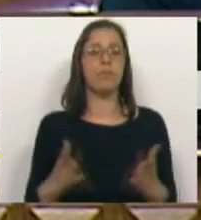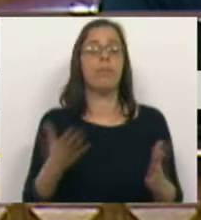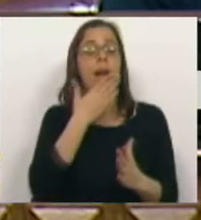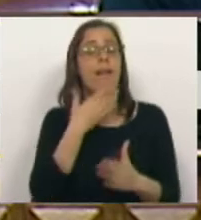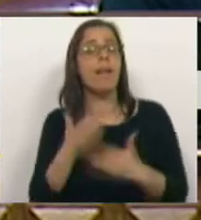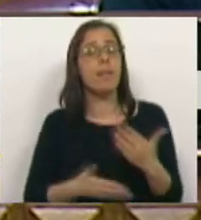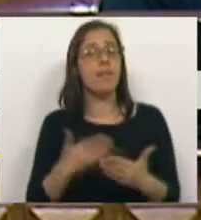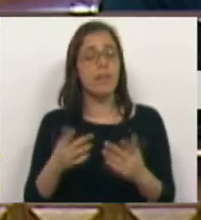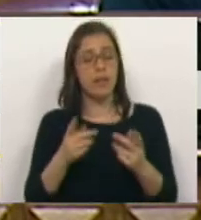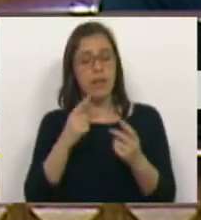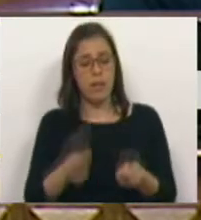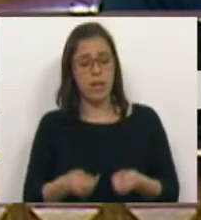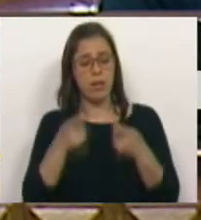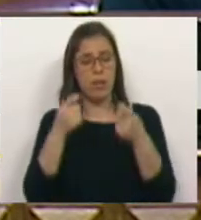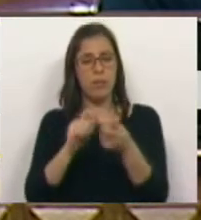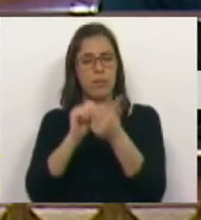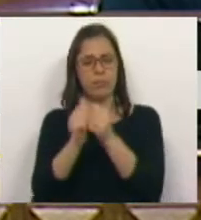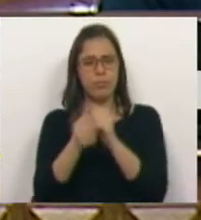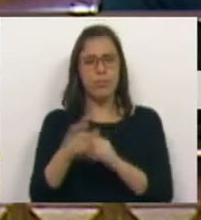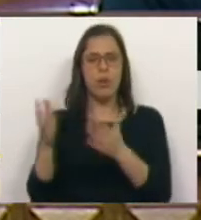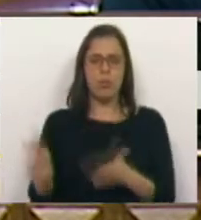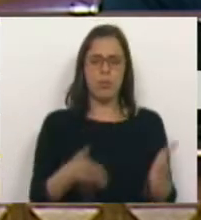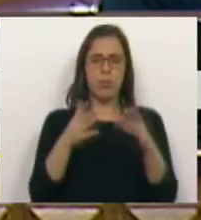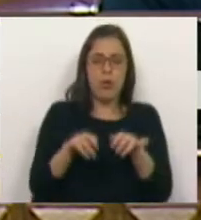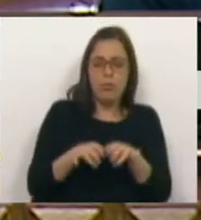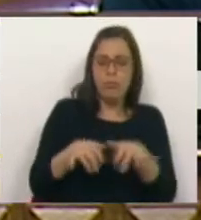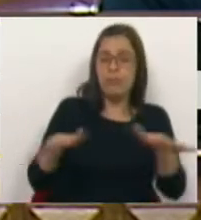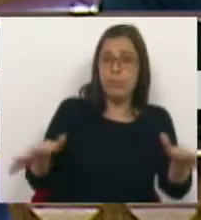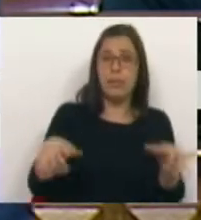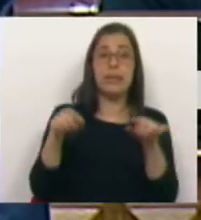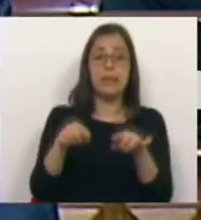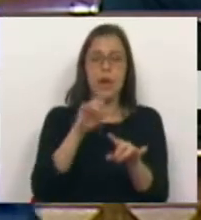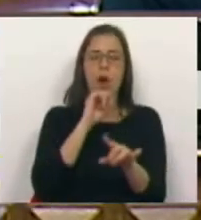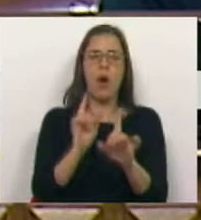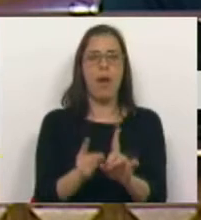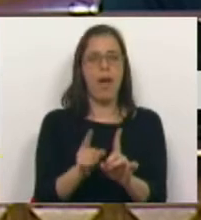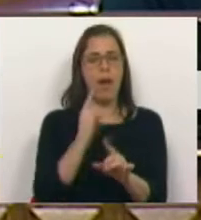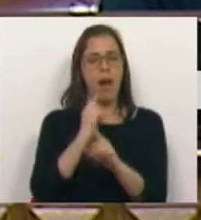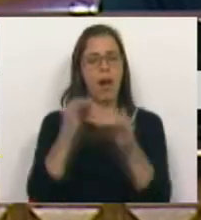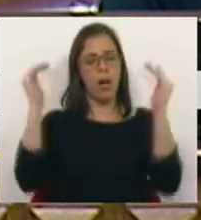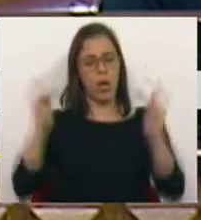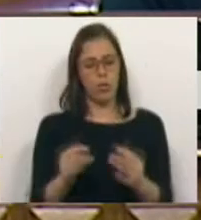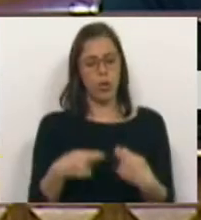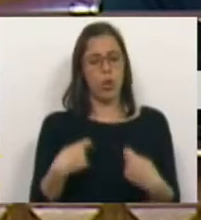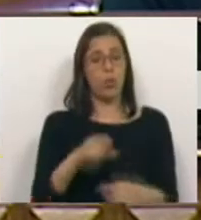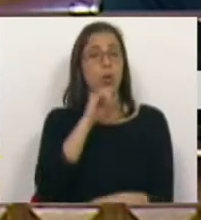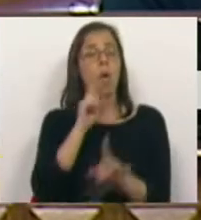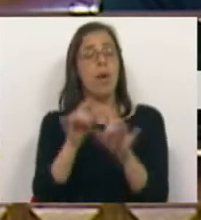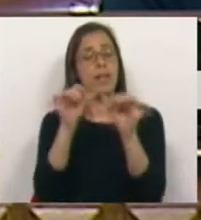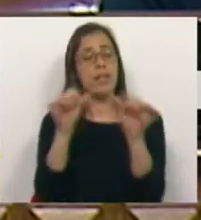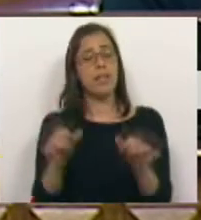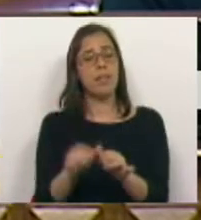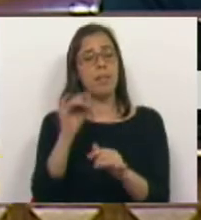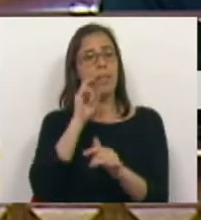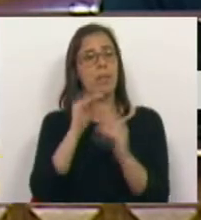A eficiência em investimento na reabilitação, a produção descentralizada, são oportunidades para essa redução de custos e são oportunidades para um sistema